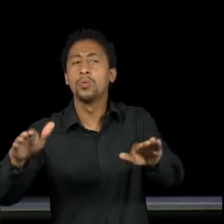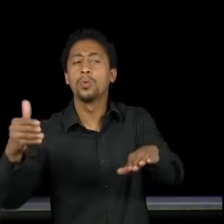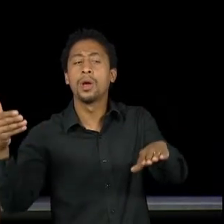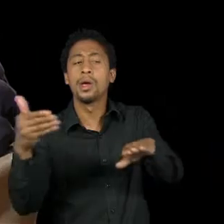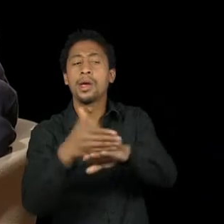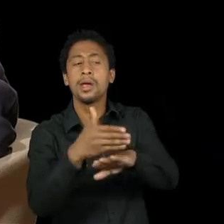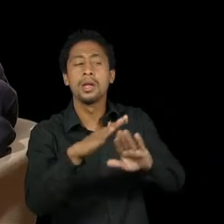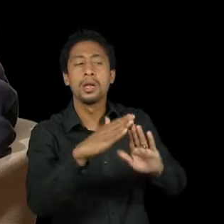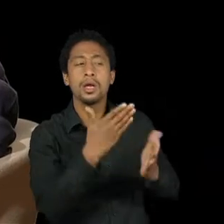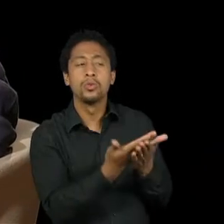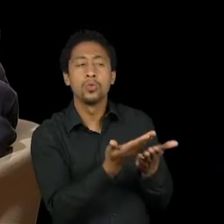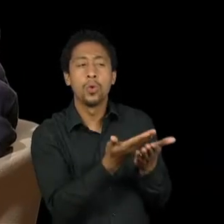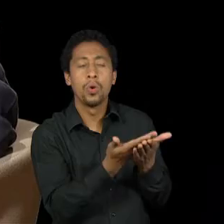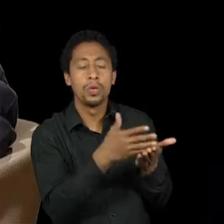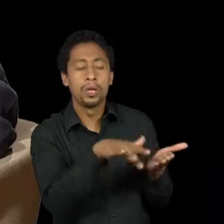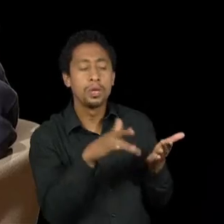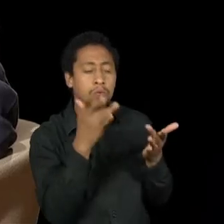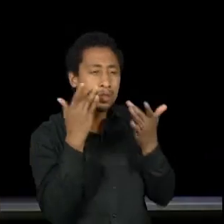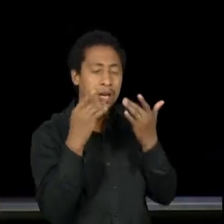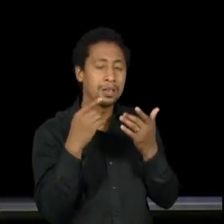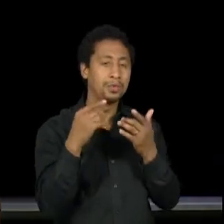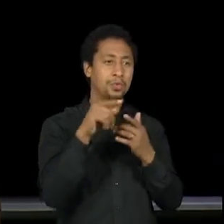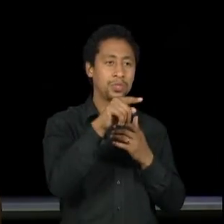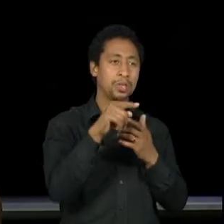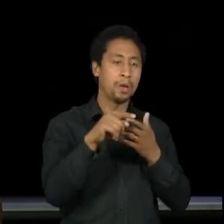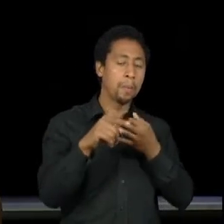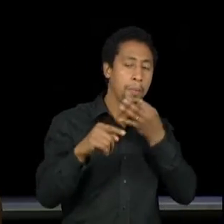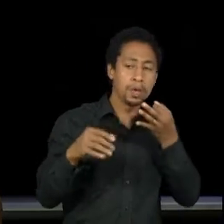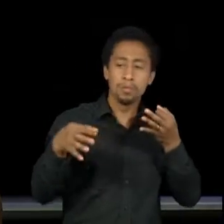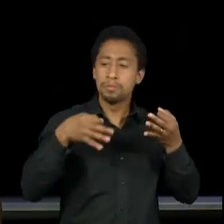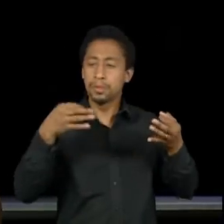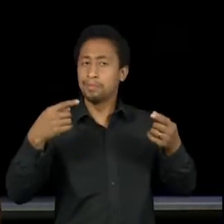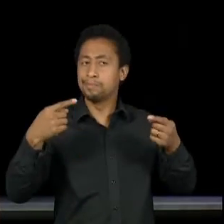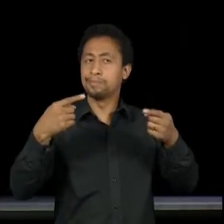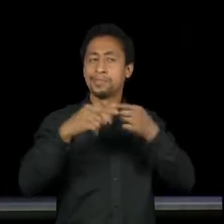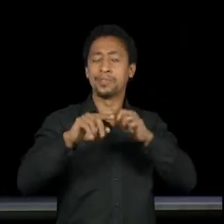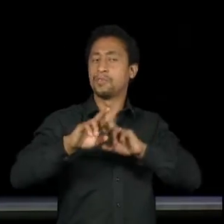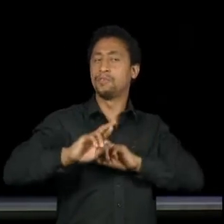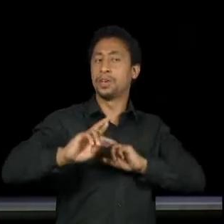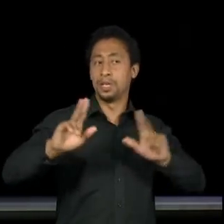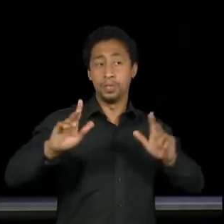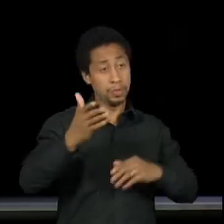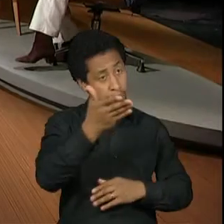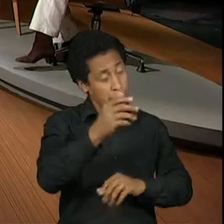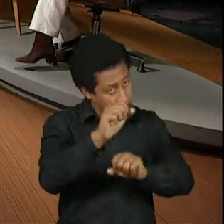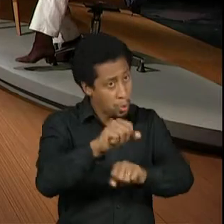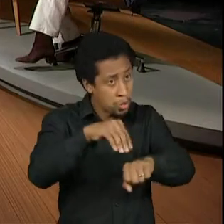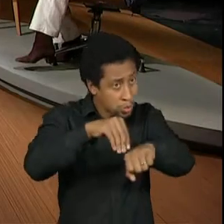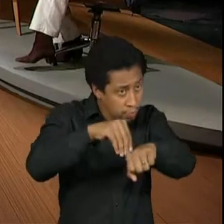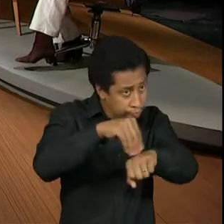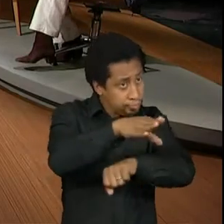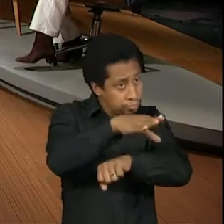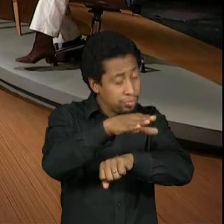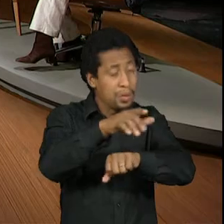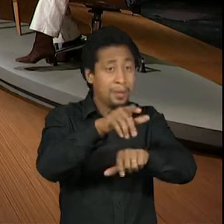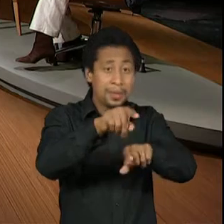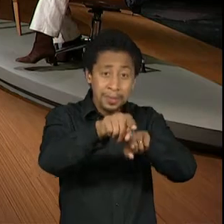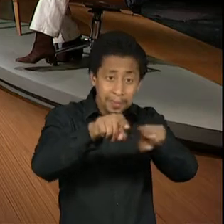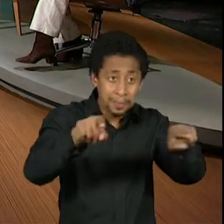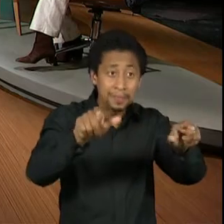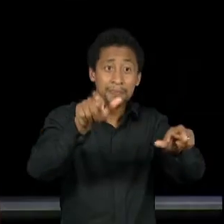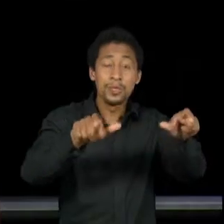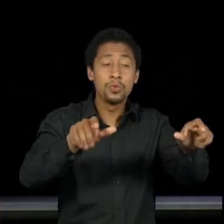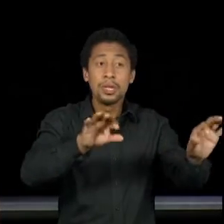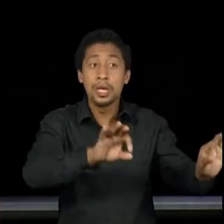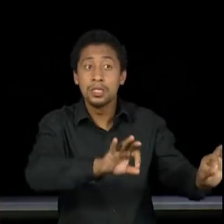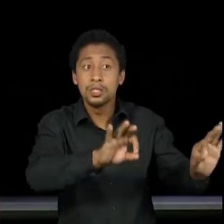teatro. Então, ninguém melhor que você, para dar um recado para o jovem que esteja nos assistindo agora, o que